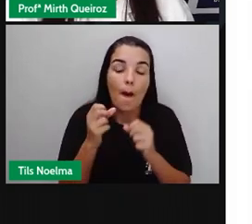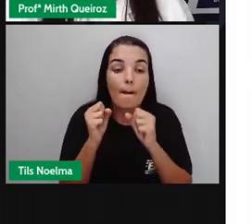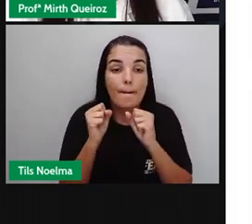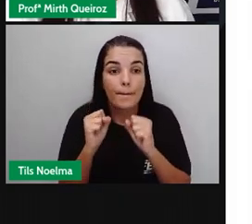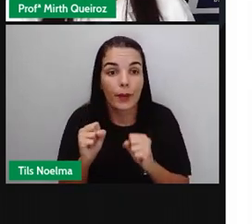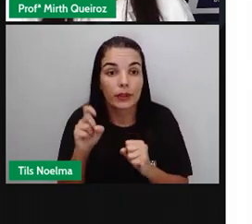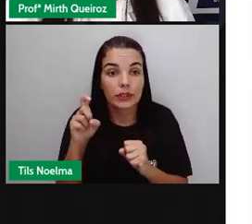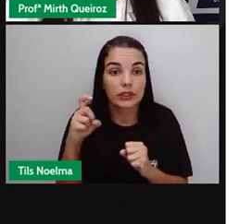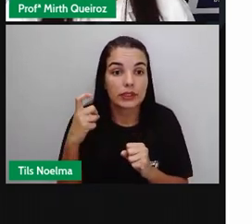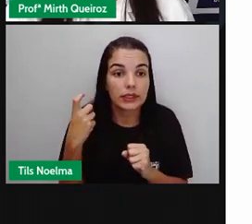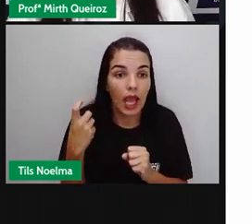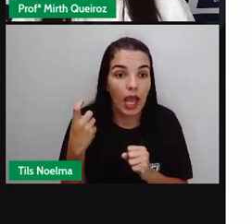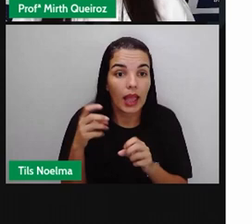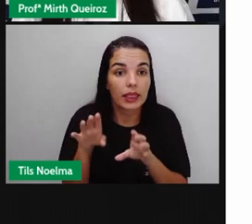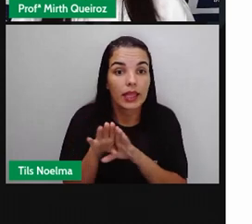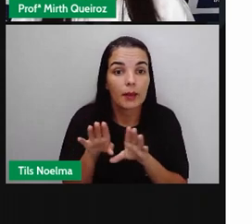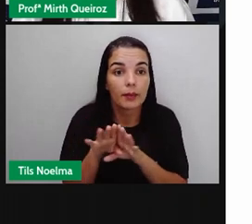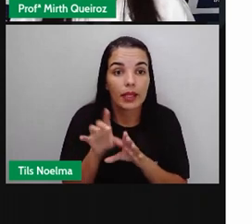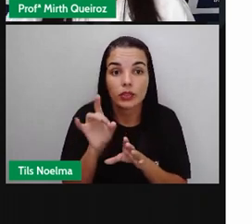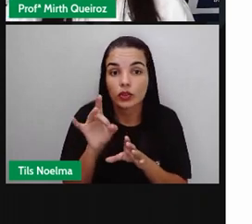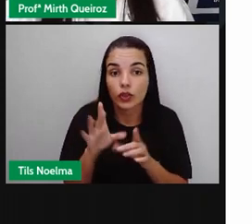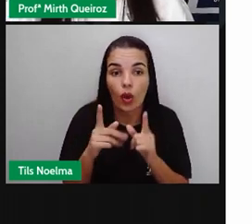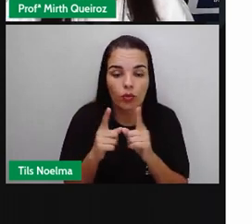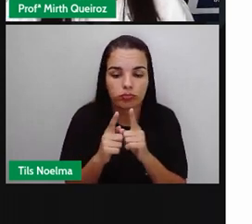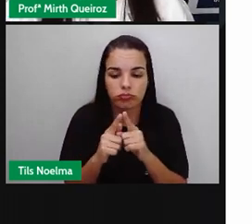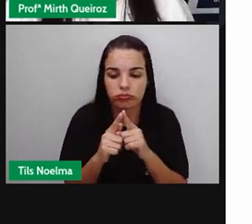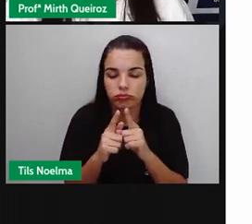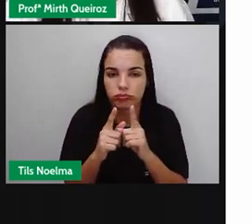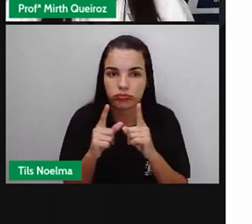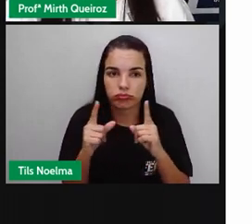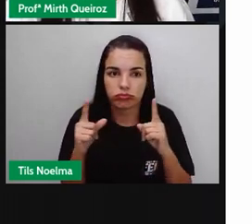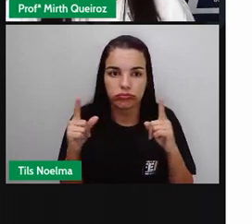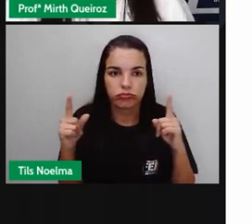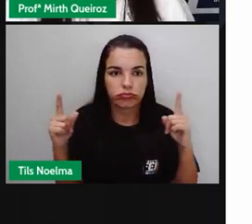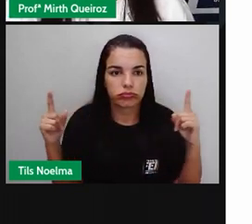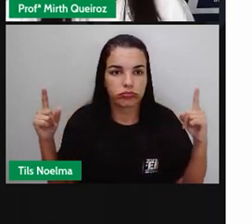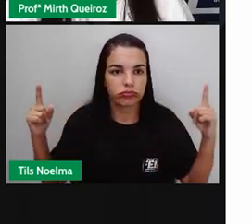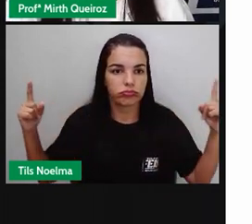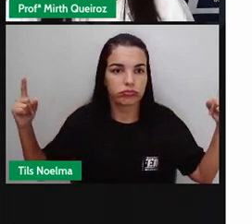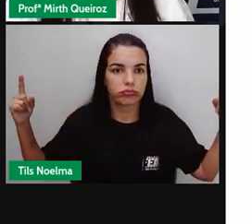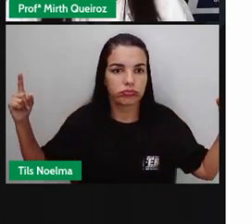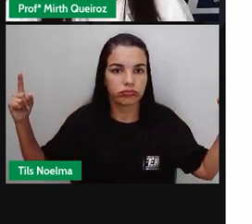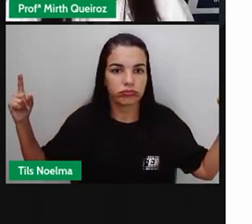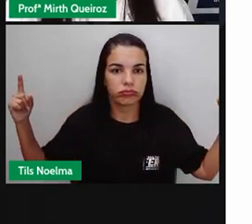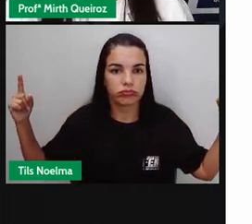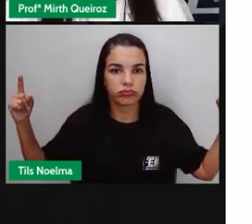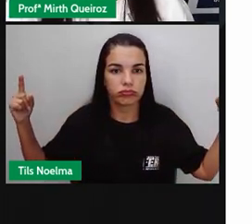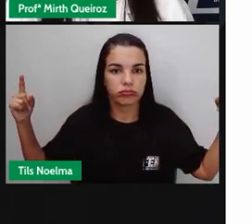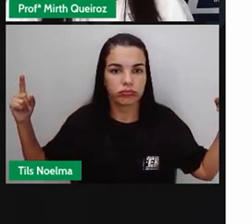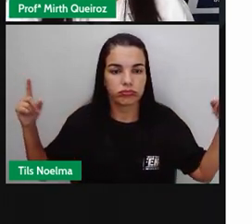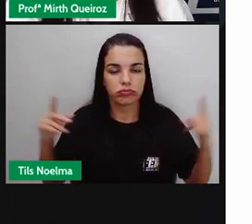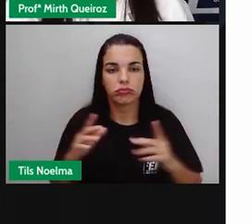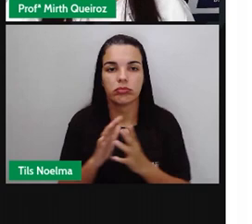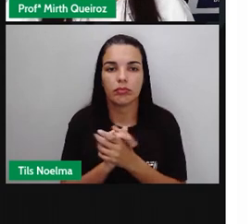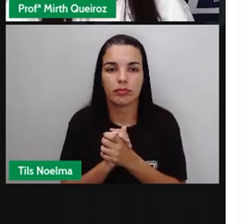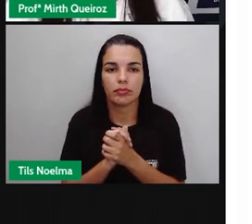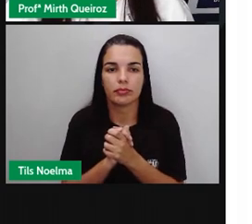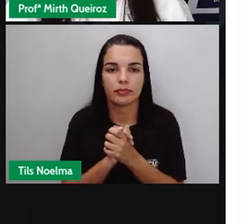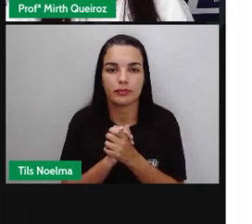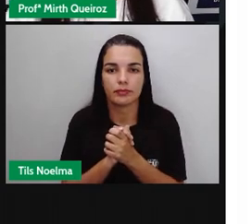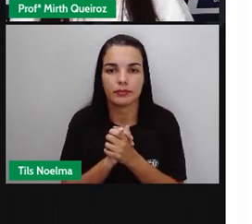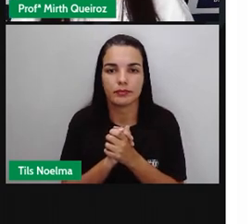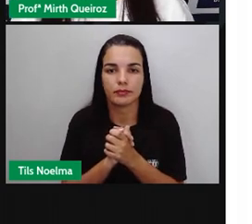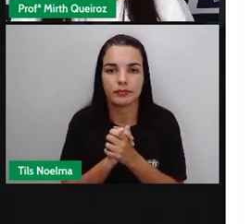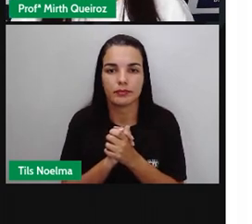ser, nesse caso, representado aí, desta forma, né? De forma mais